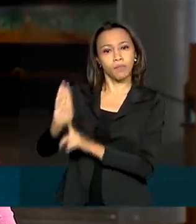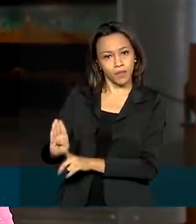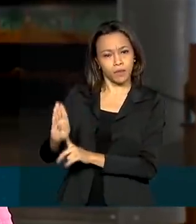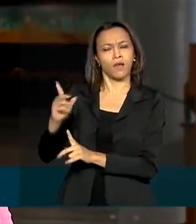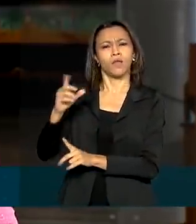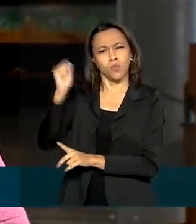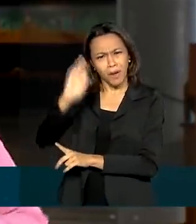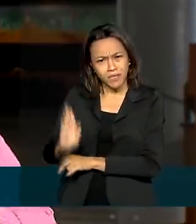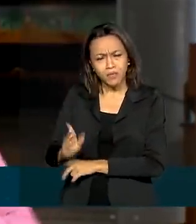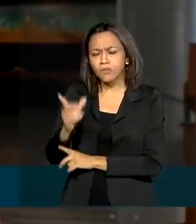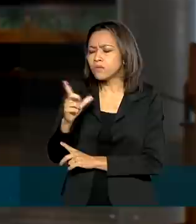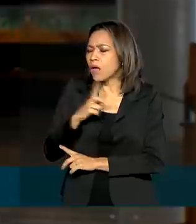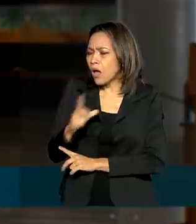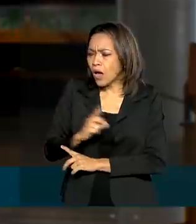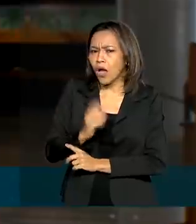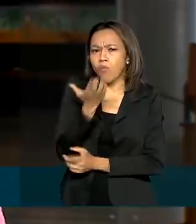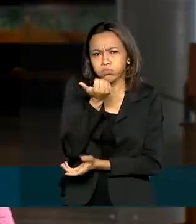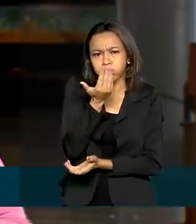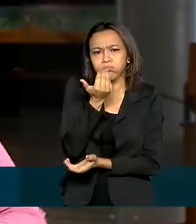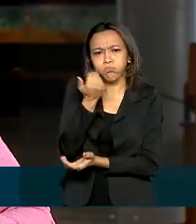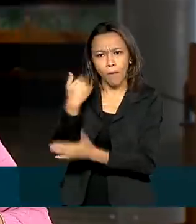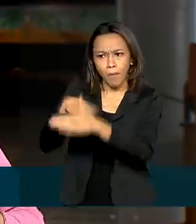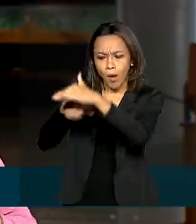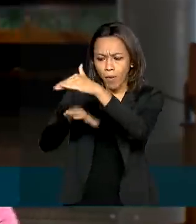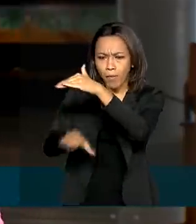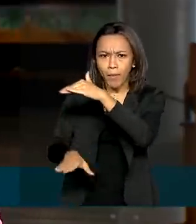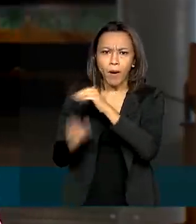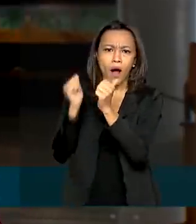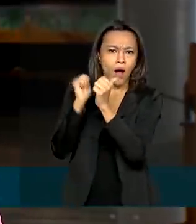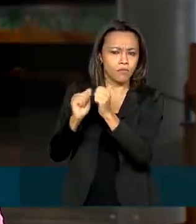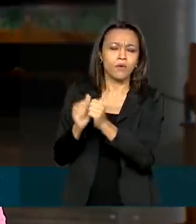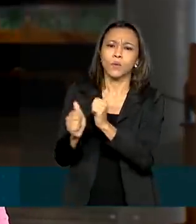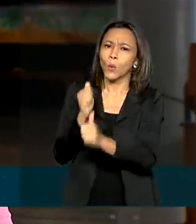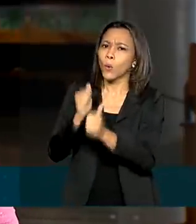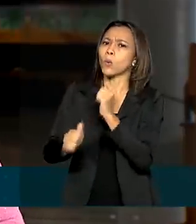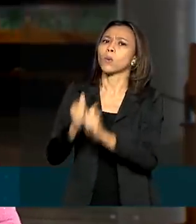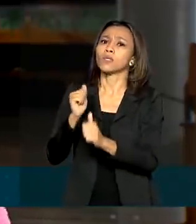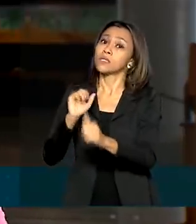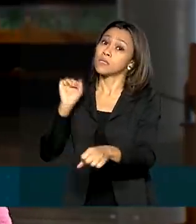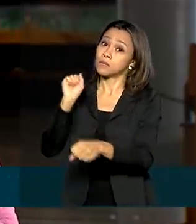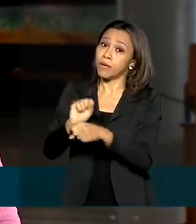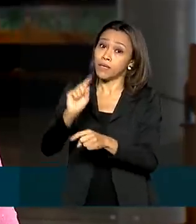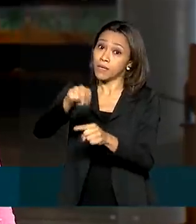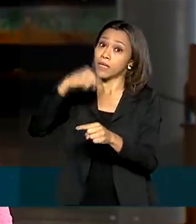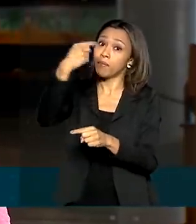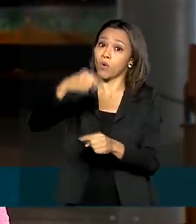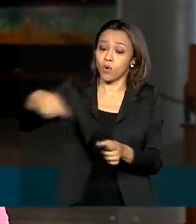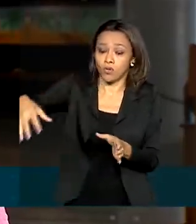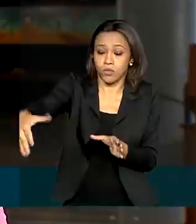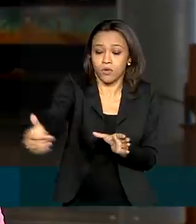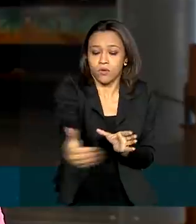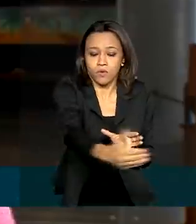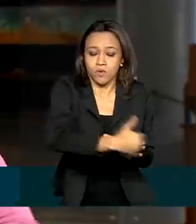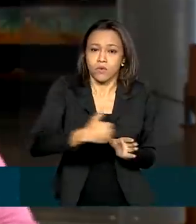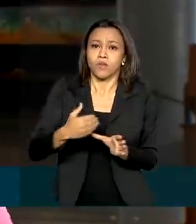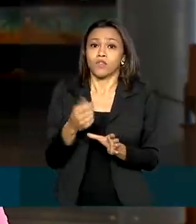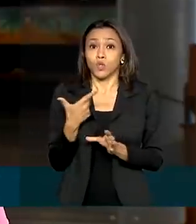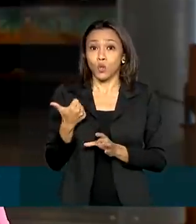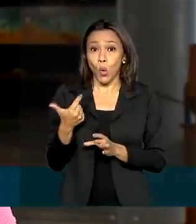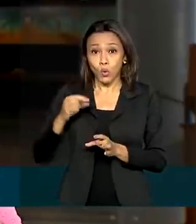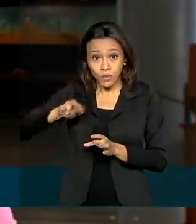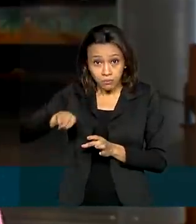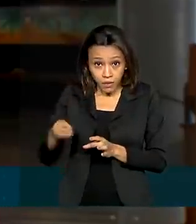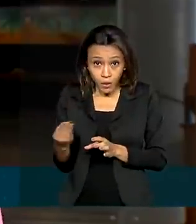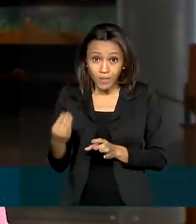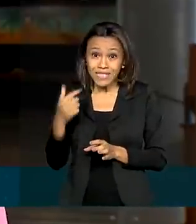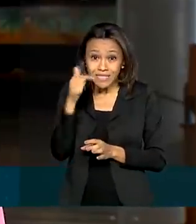estoque suficiente para suprir a demanda interna até o início da nova safra. Serão 12 milhões de toneladas de arroz, 7